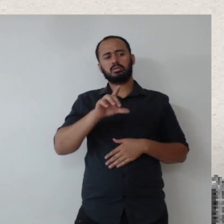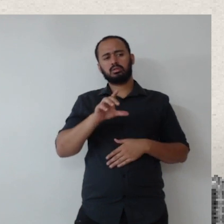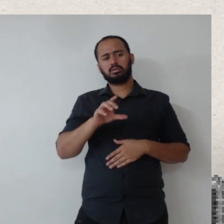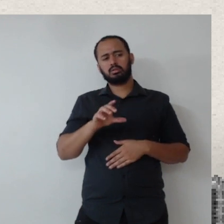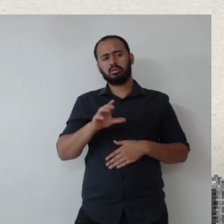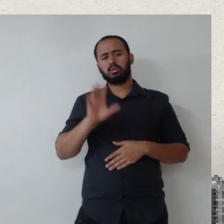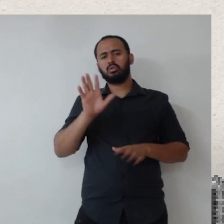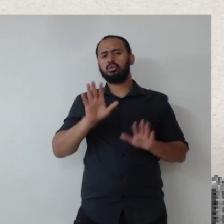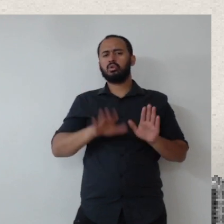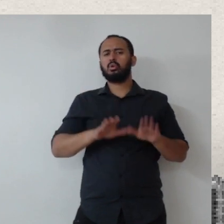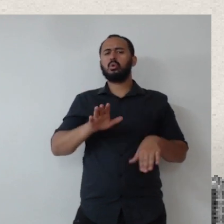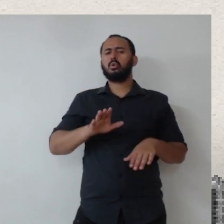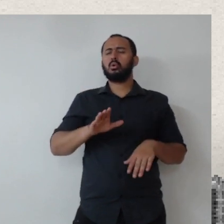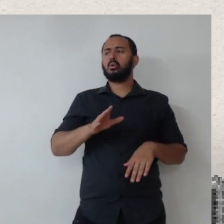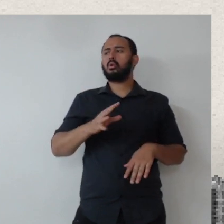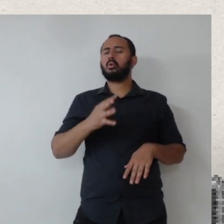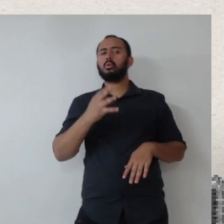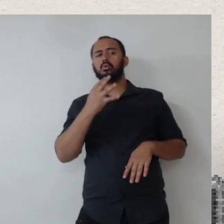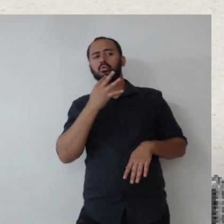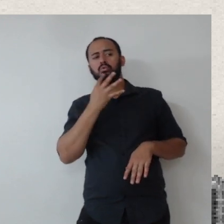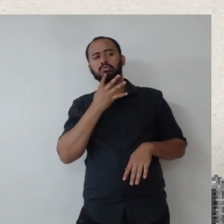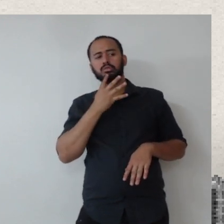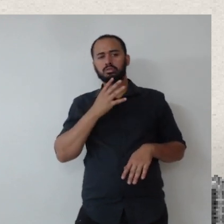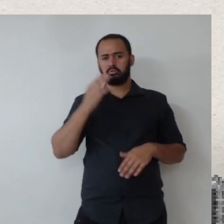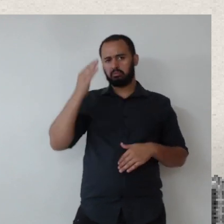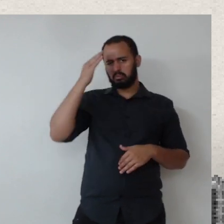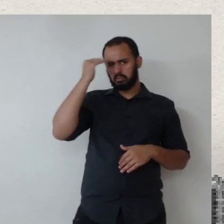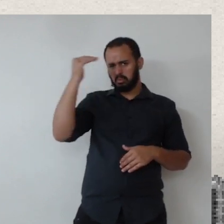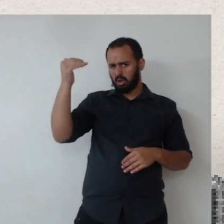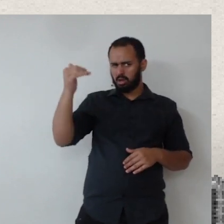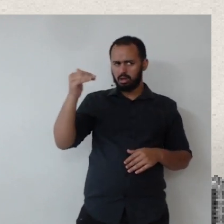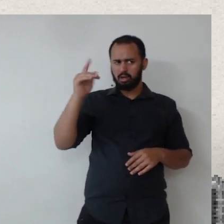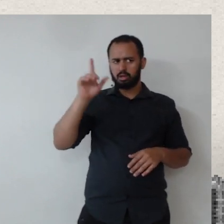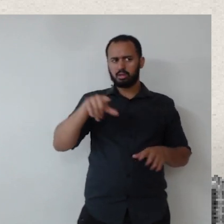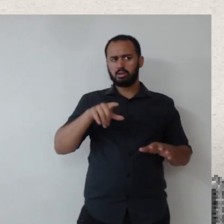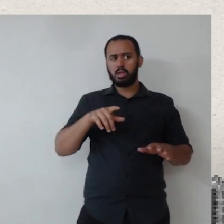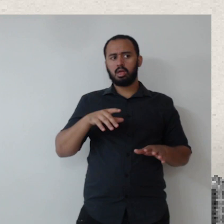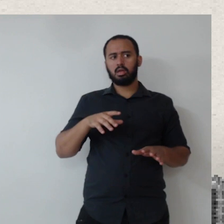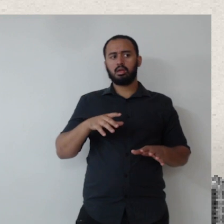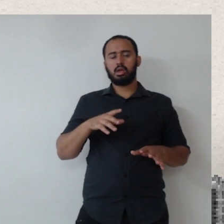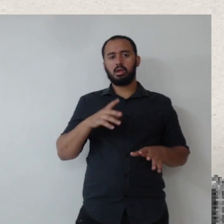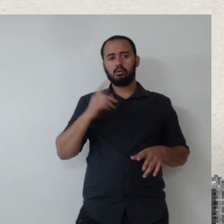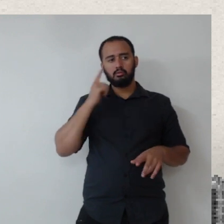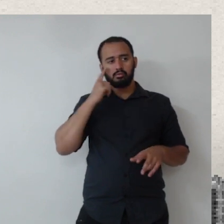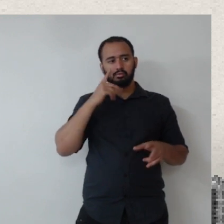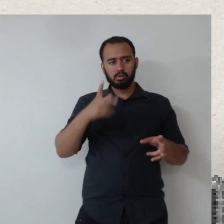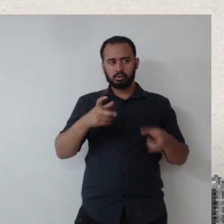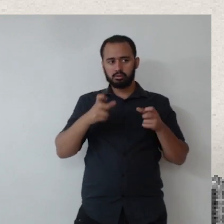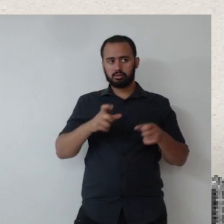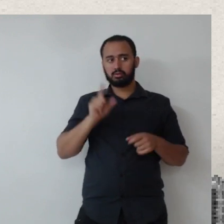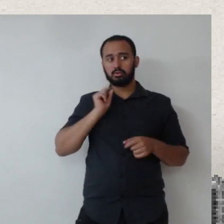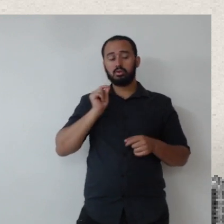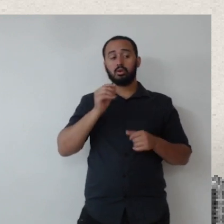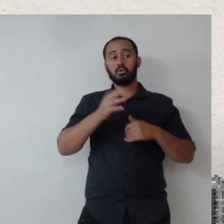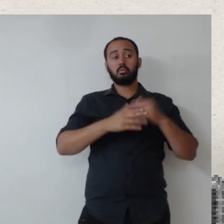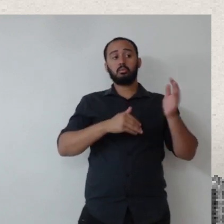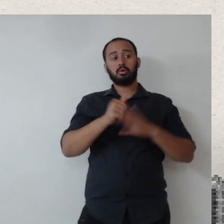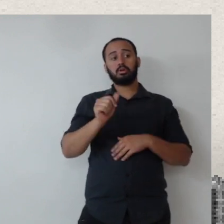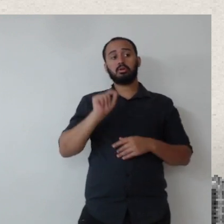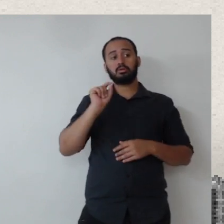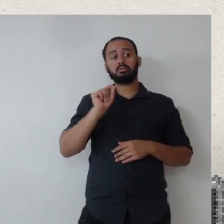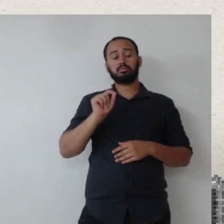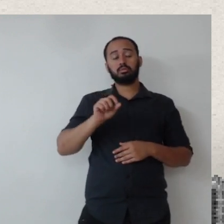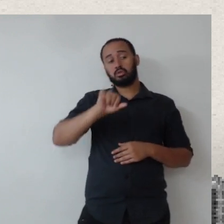conhecimentos, habilidades e atitudes, né? Para mapear as competências de alguém profissional com ESG,